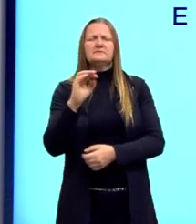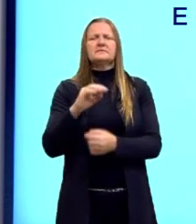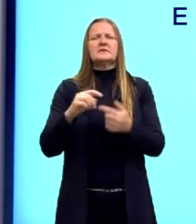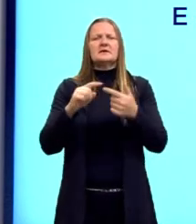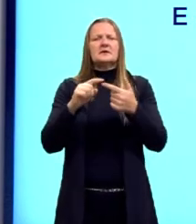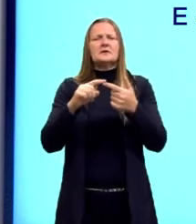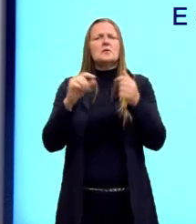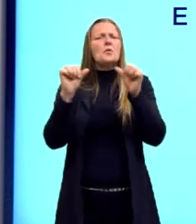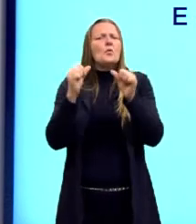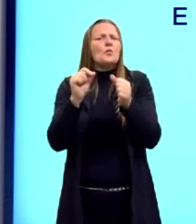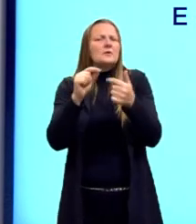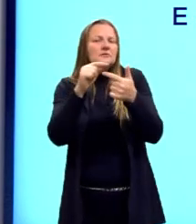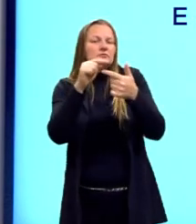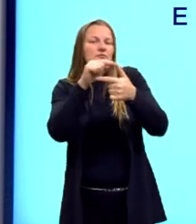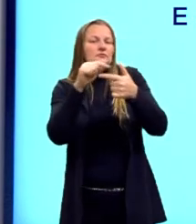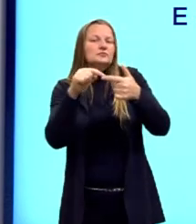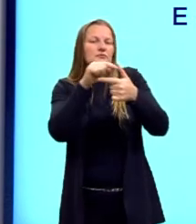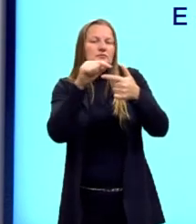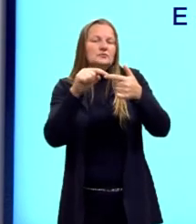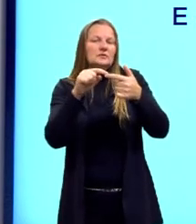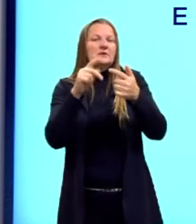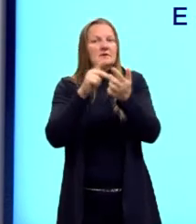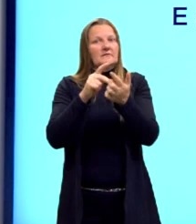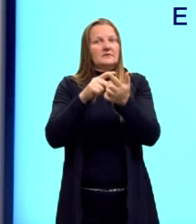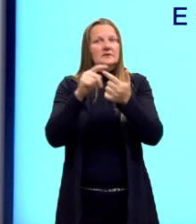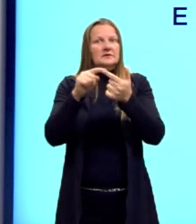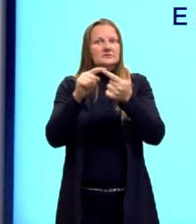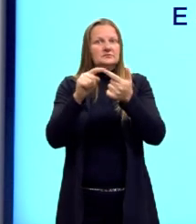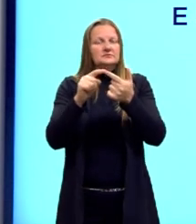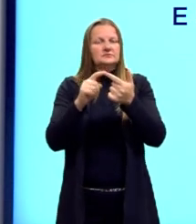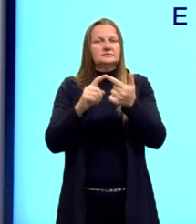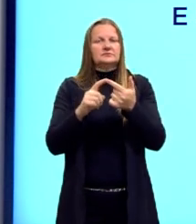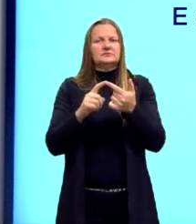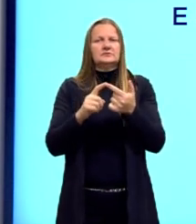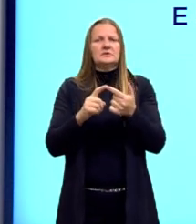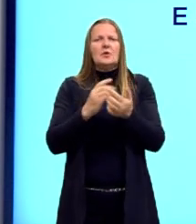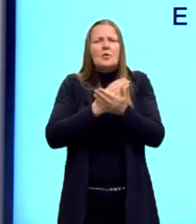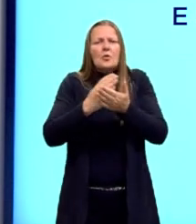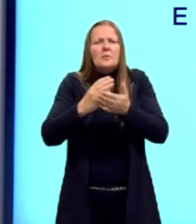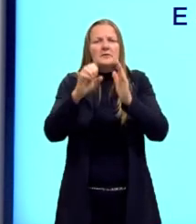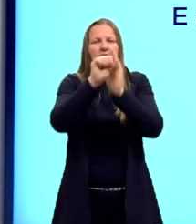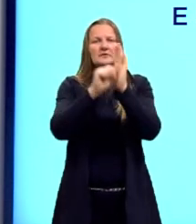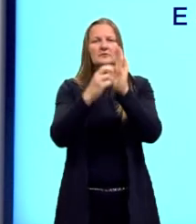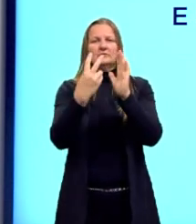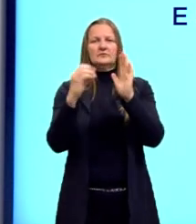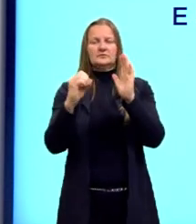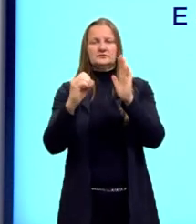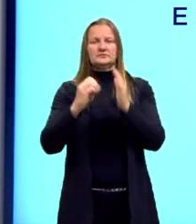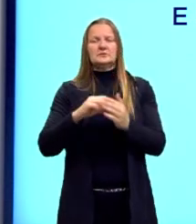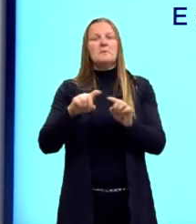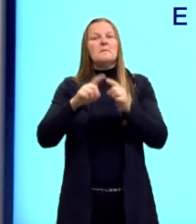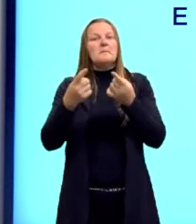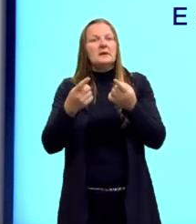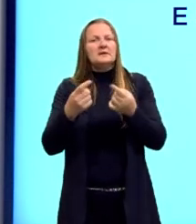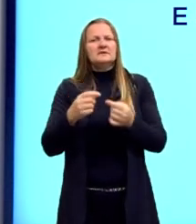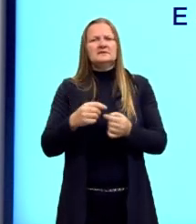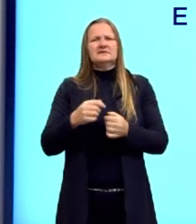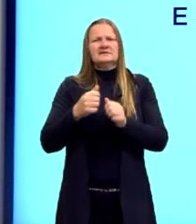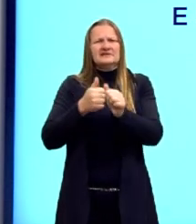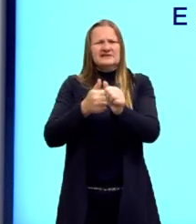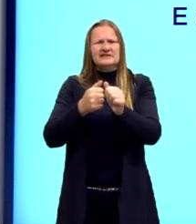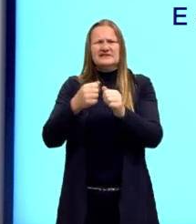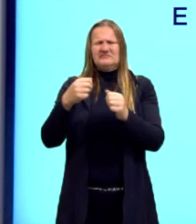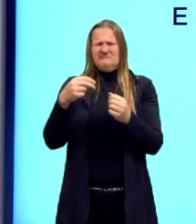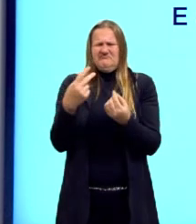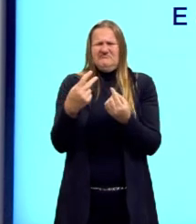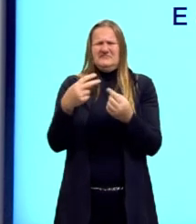esses dois estão corretos, né. Isso marca os conflitos do início do século XX, da primeira metade. Mas a corrida nuclear,